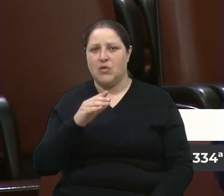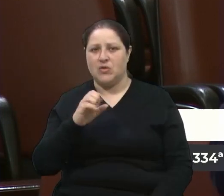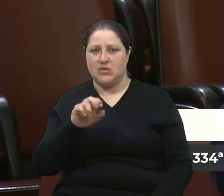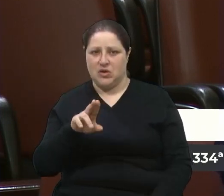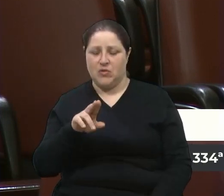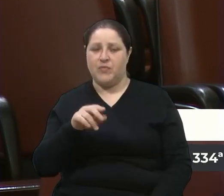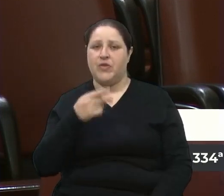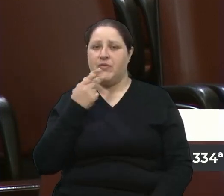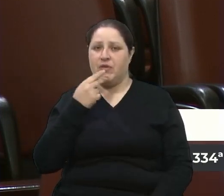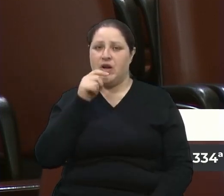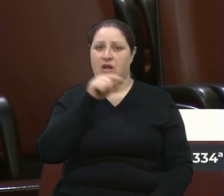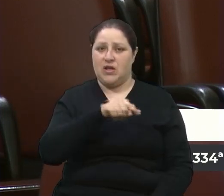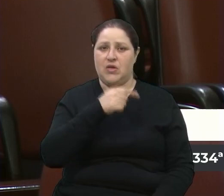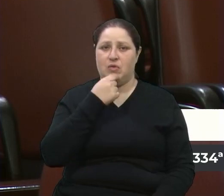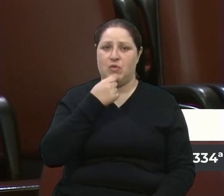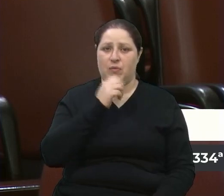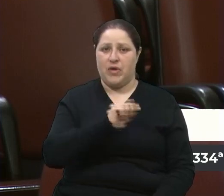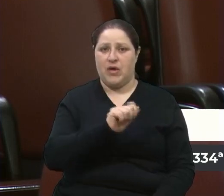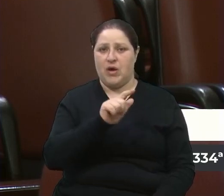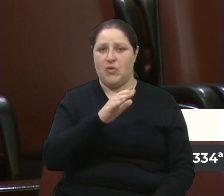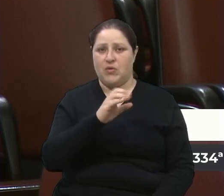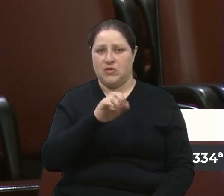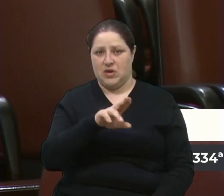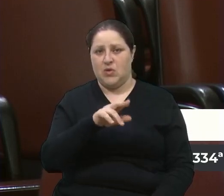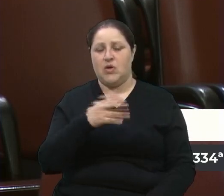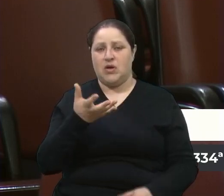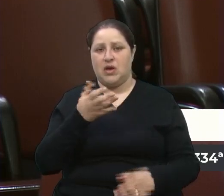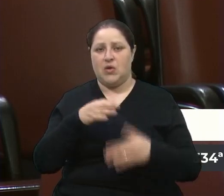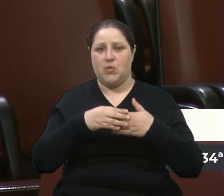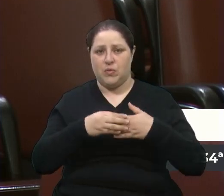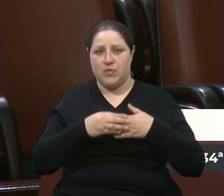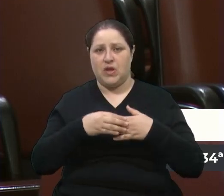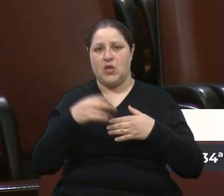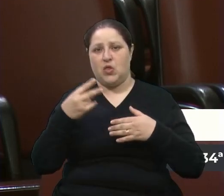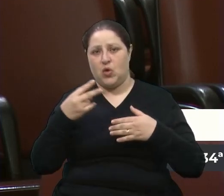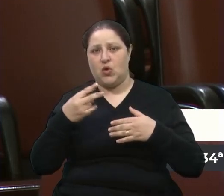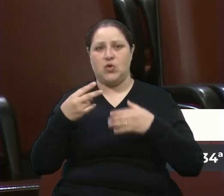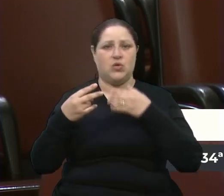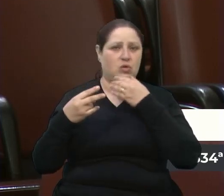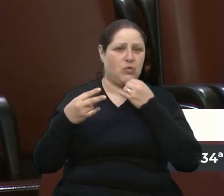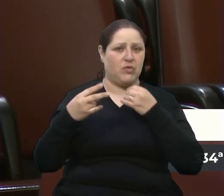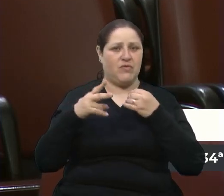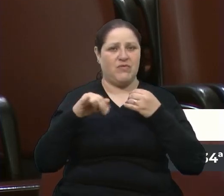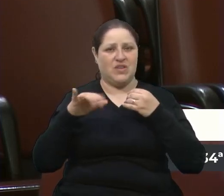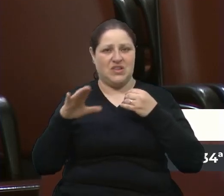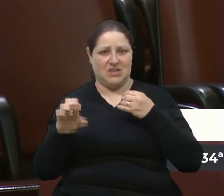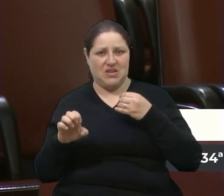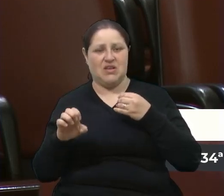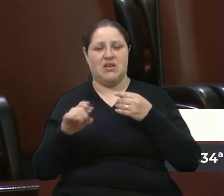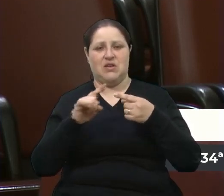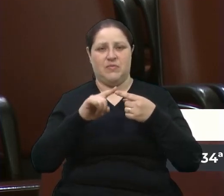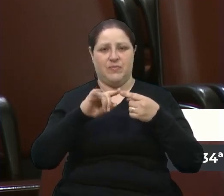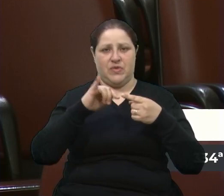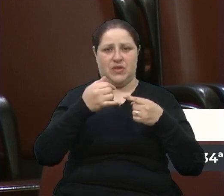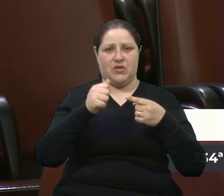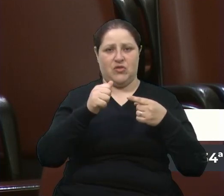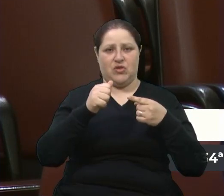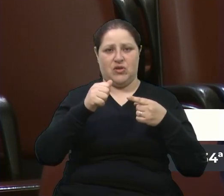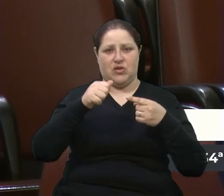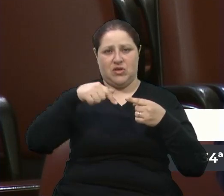falando no Alceu, e aqui eu quero saudar meus dois vices do PDT, o José de Abreu, Jack e o César, Cezinha,